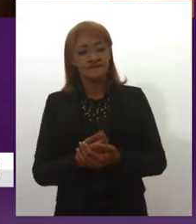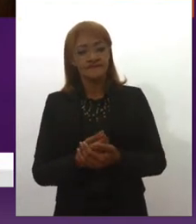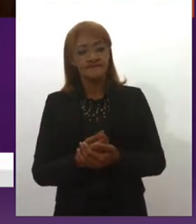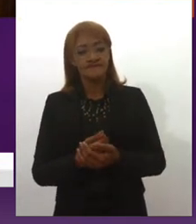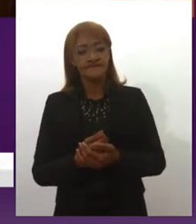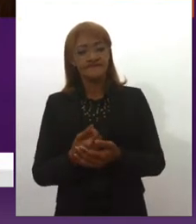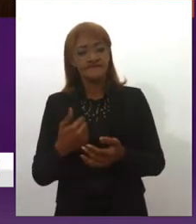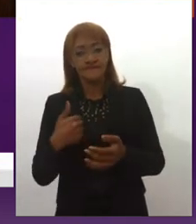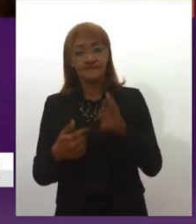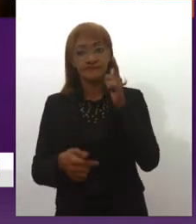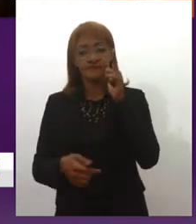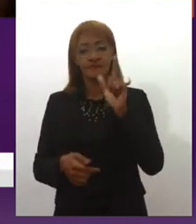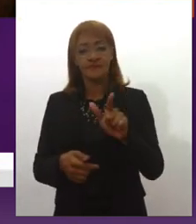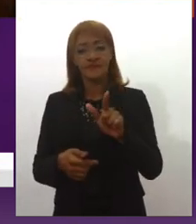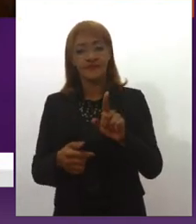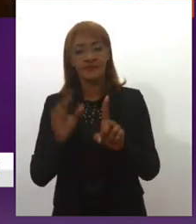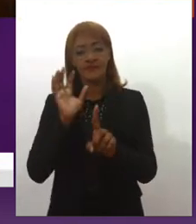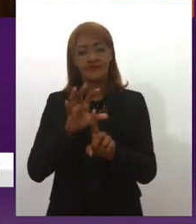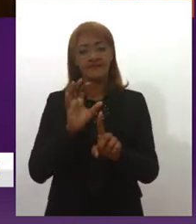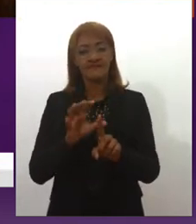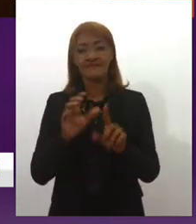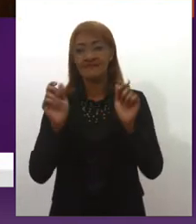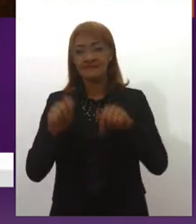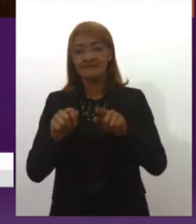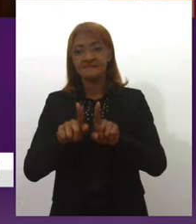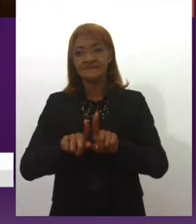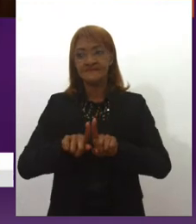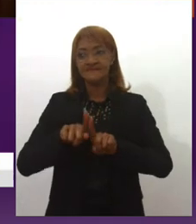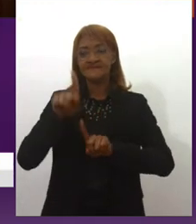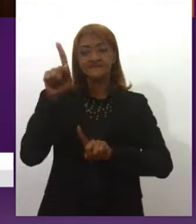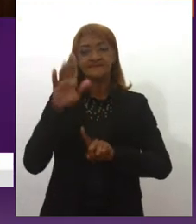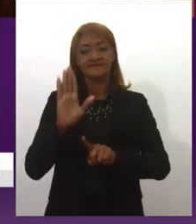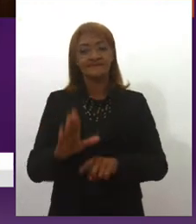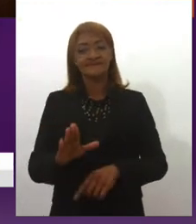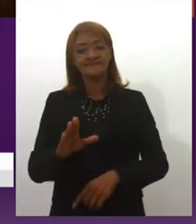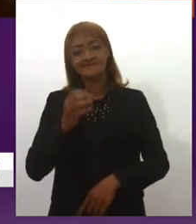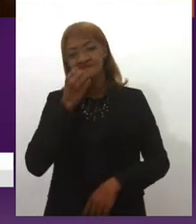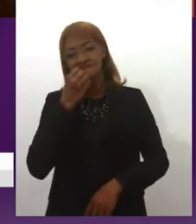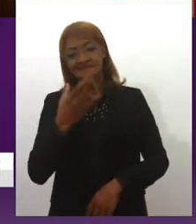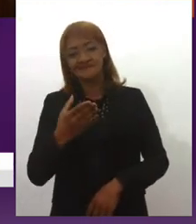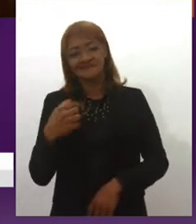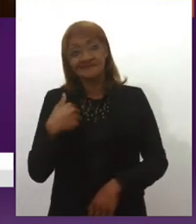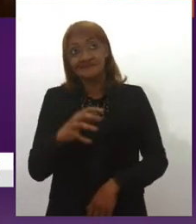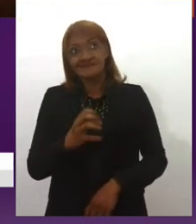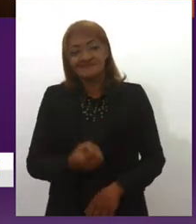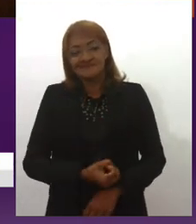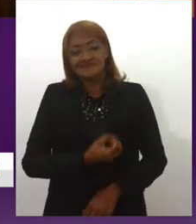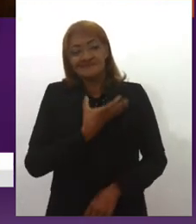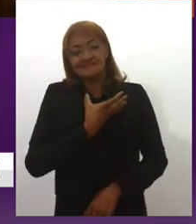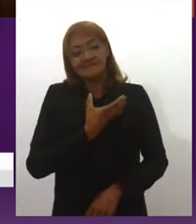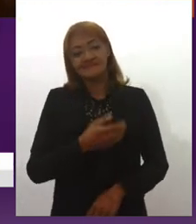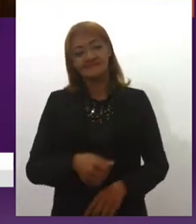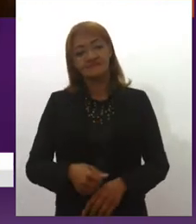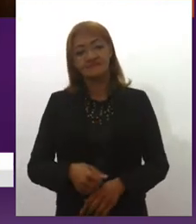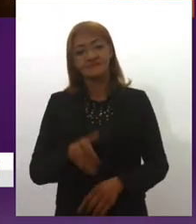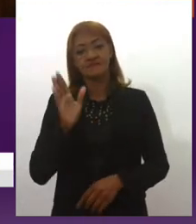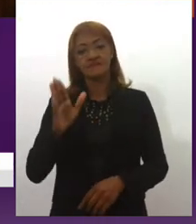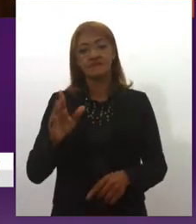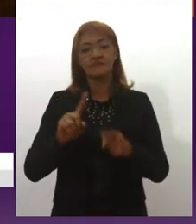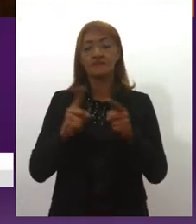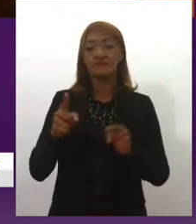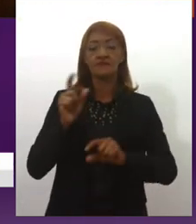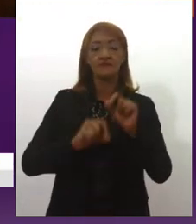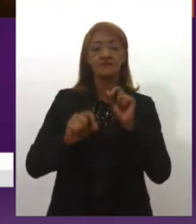eu conseguir impactar for através da aeronáutica, vai ser muito bom porque é uma área que eu sou apaixonada, mas eu estou bem aberta, assim,